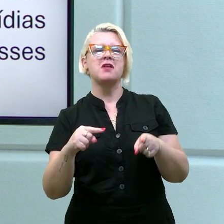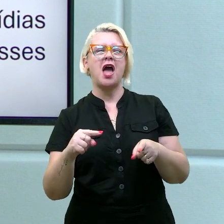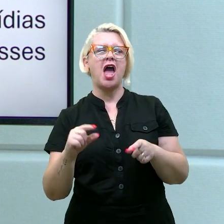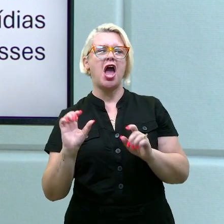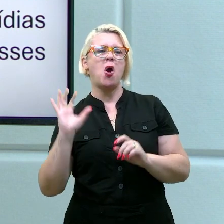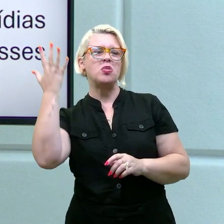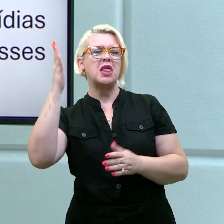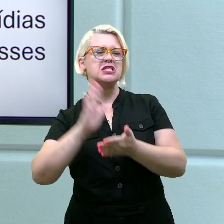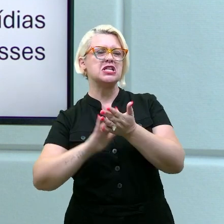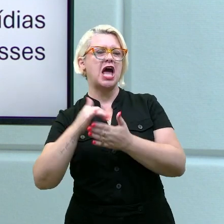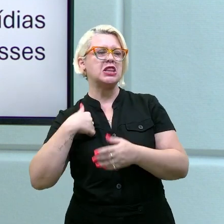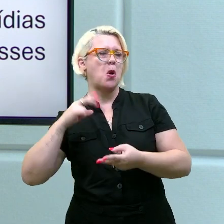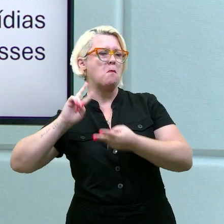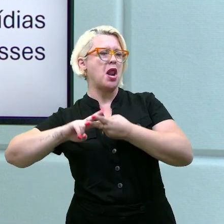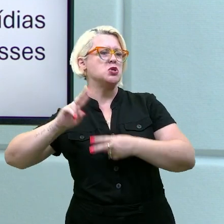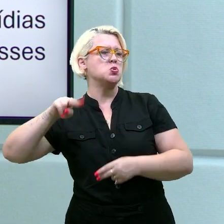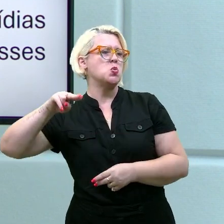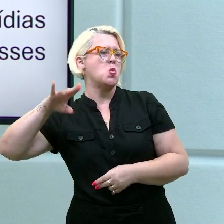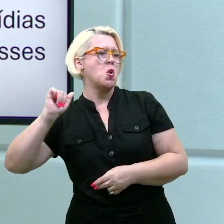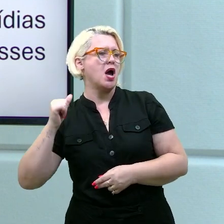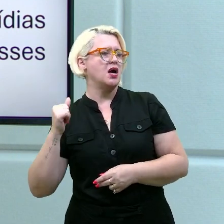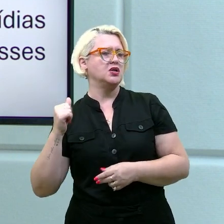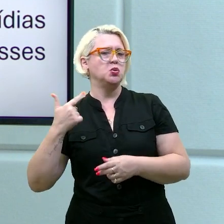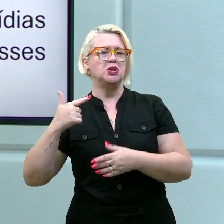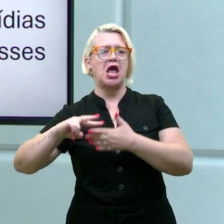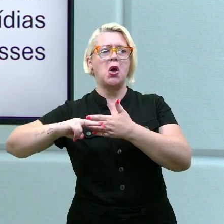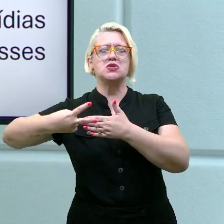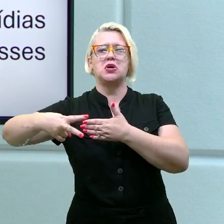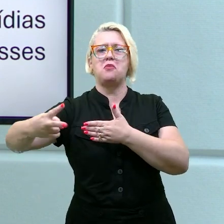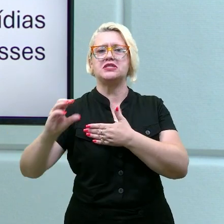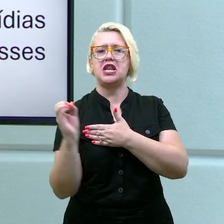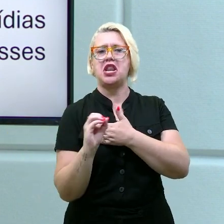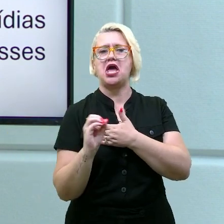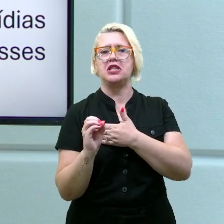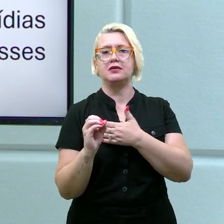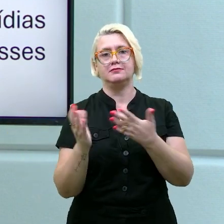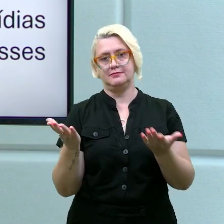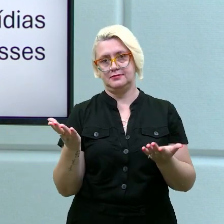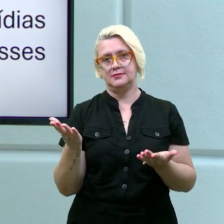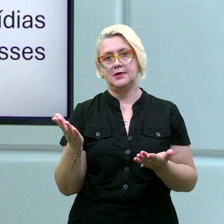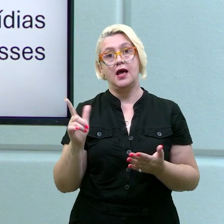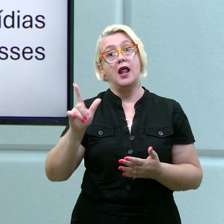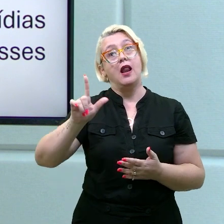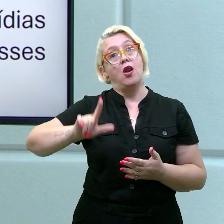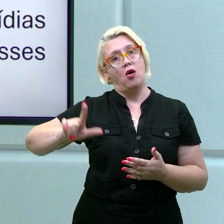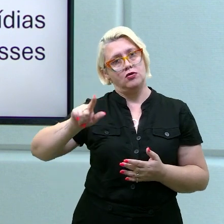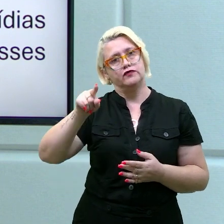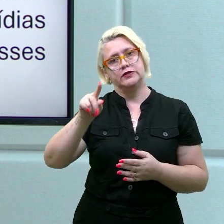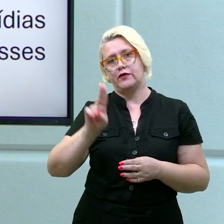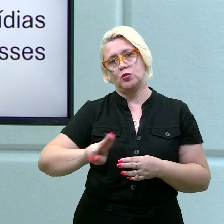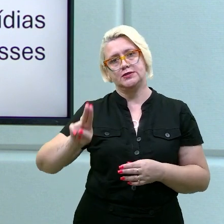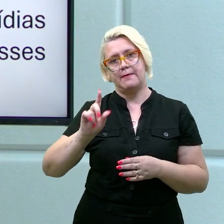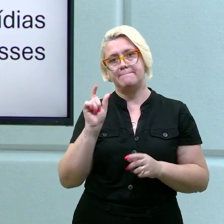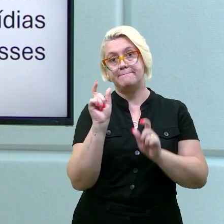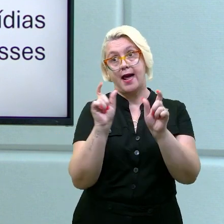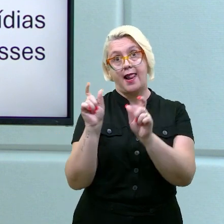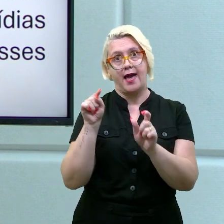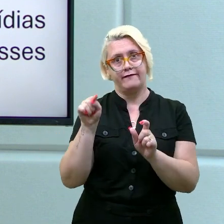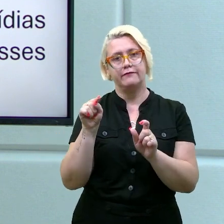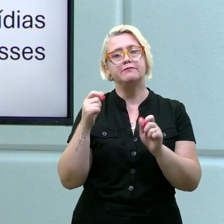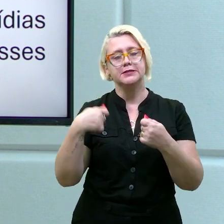nada, eu não vou ser punido, não vai ter nenhuma consequência. Mas é claro que você não vai usar essas palavras. Você vai